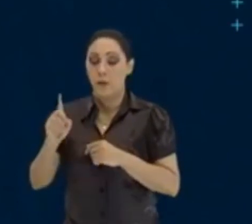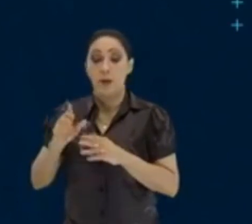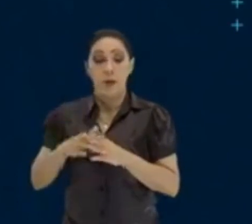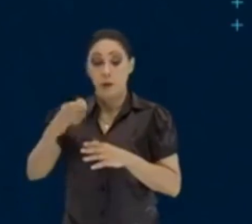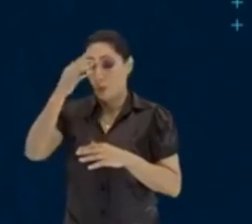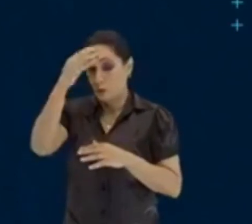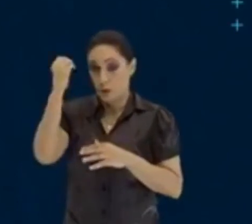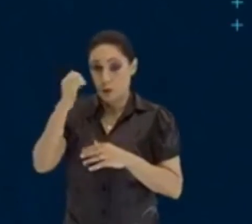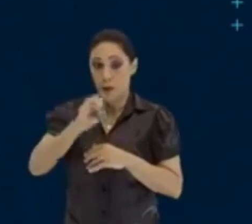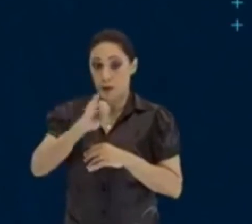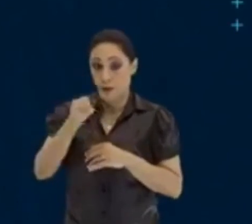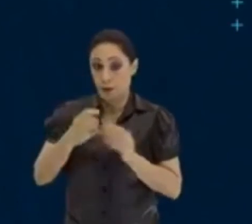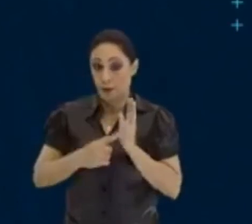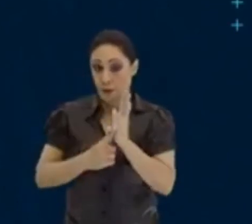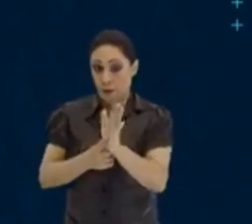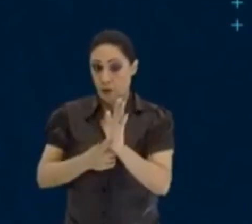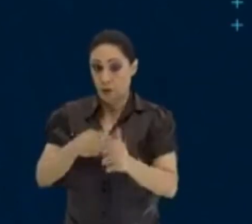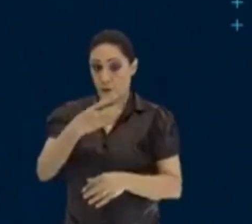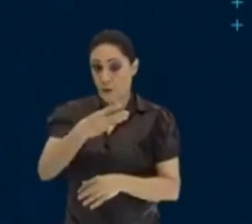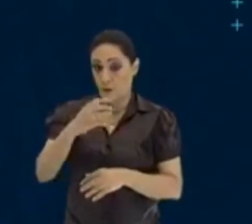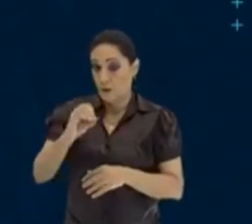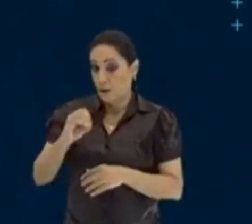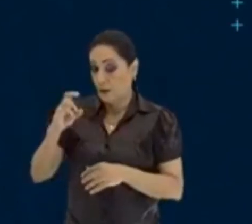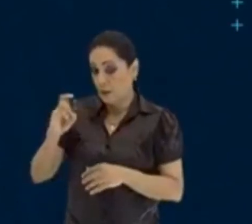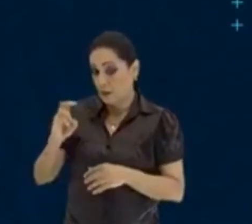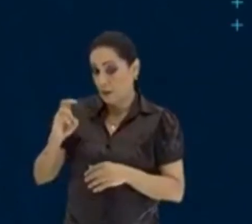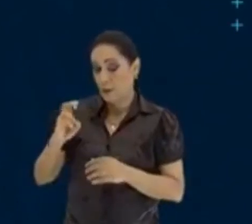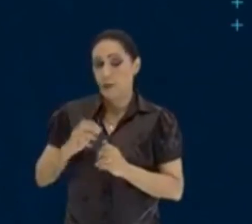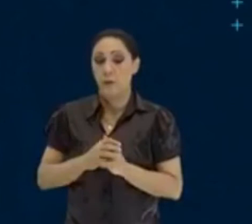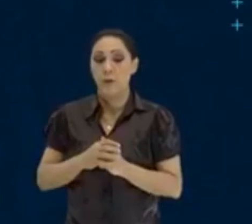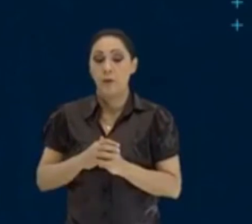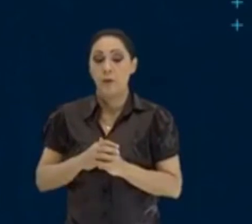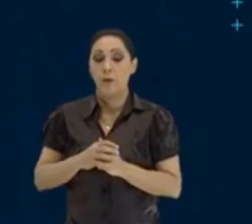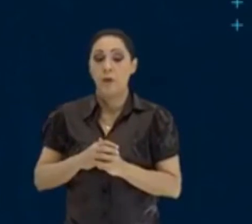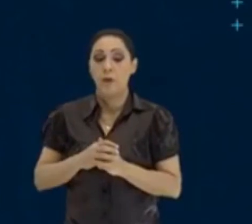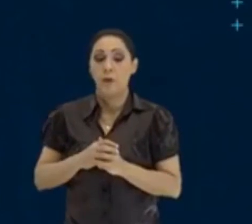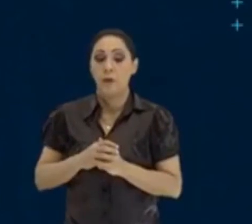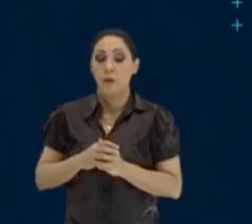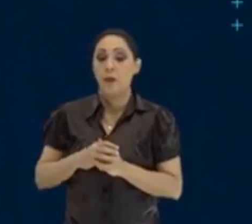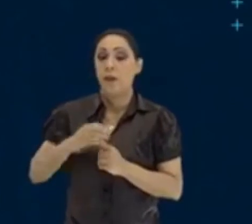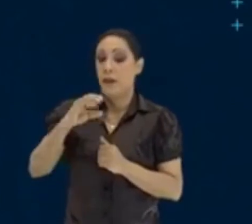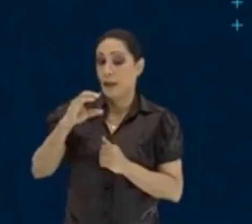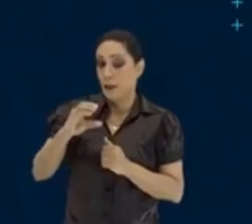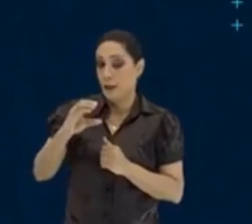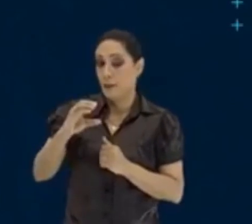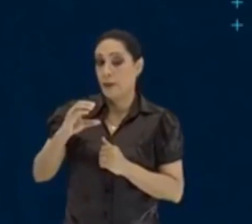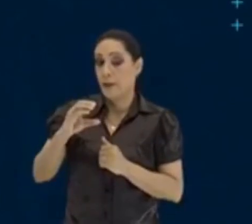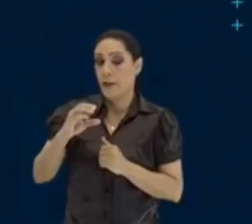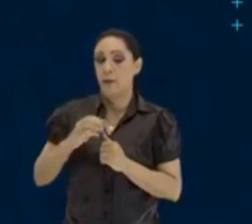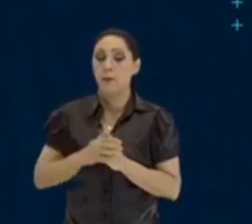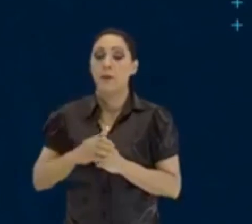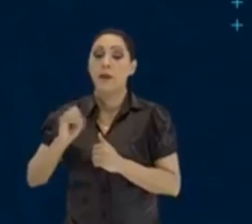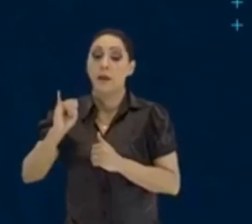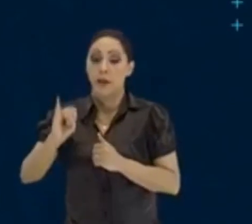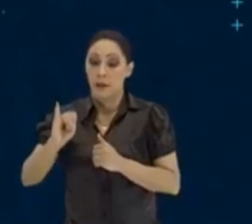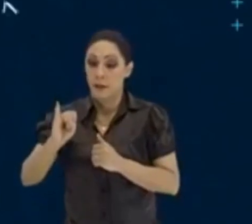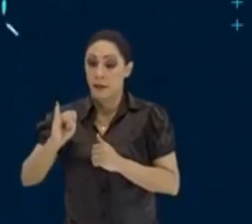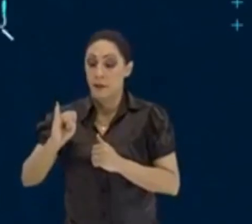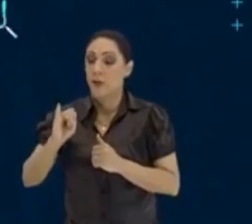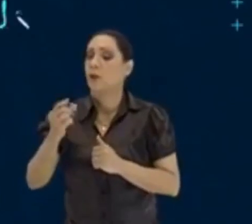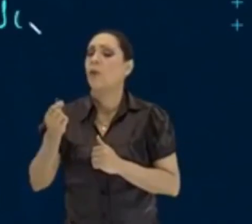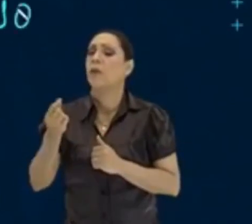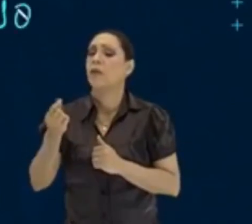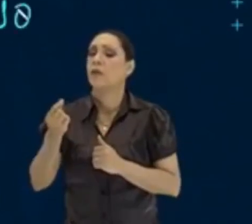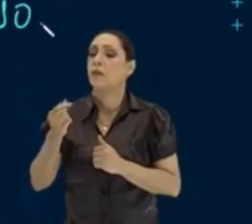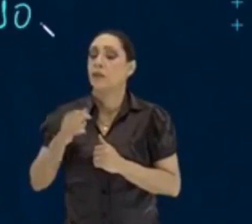esquece, o juros ele te deu, 305. Capital, ele quer. A taxa, a taxa vale quanto?